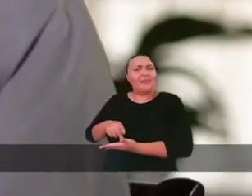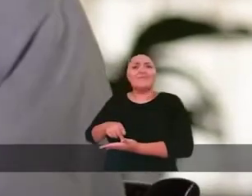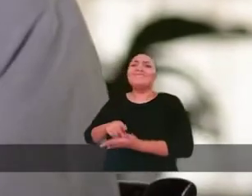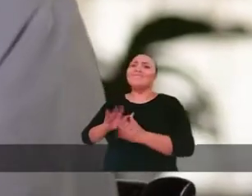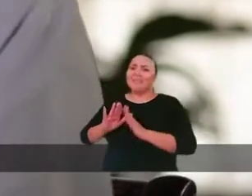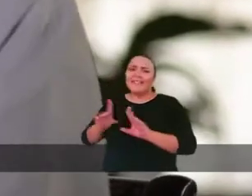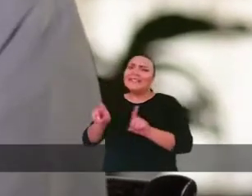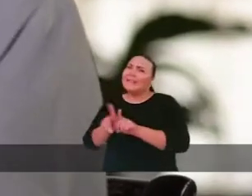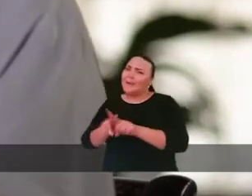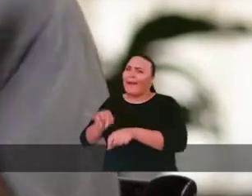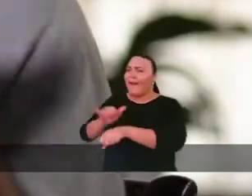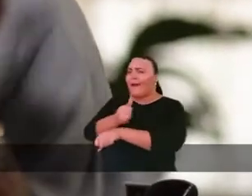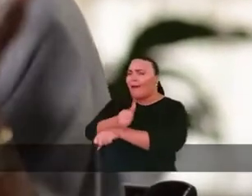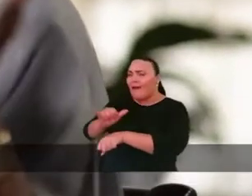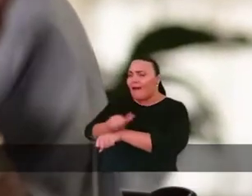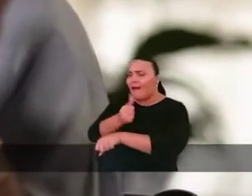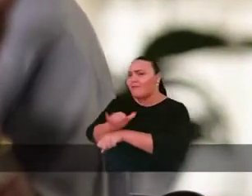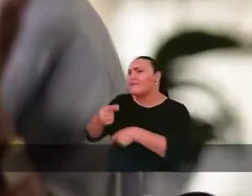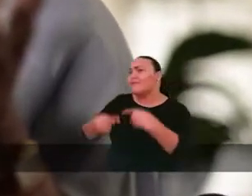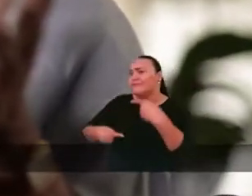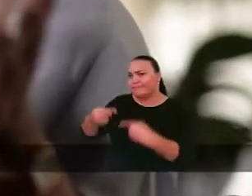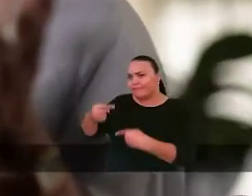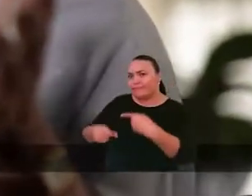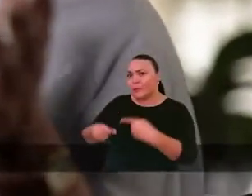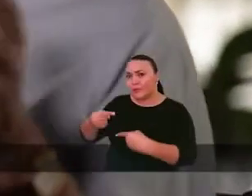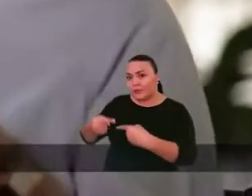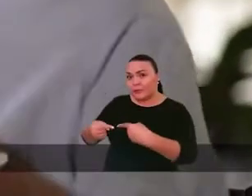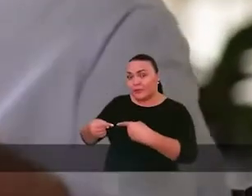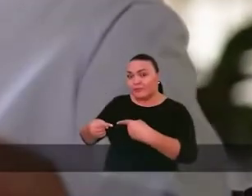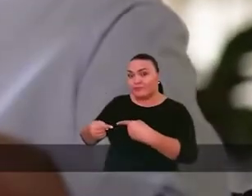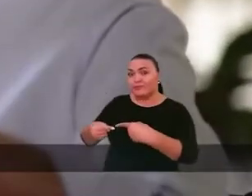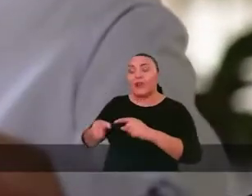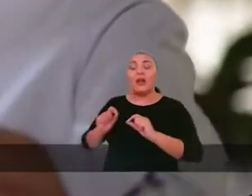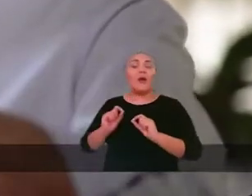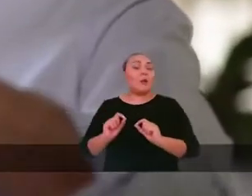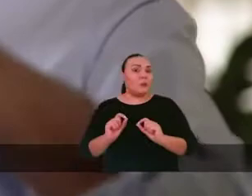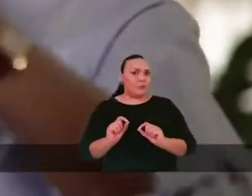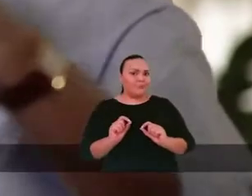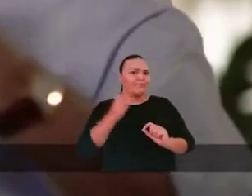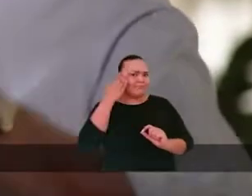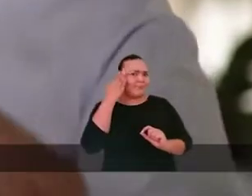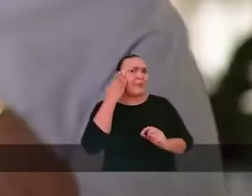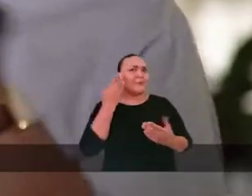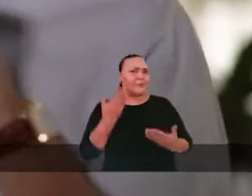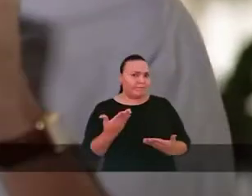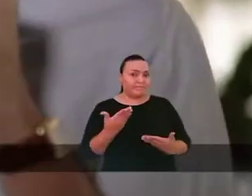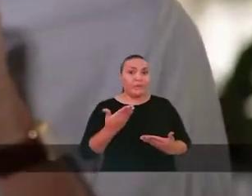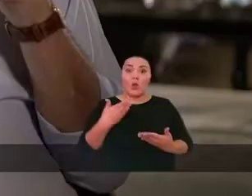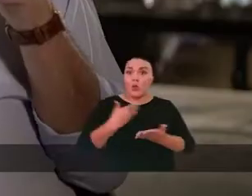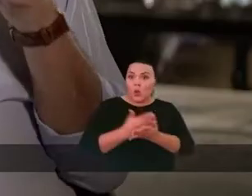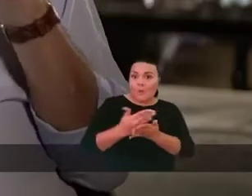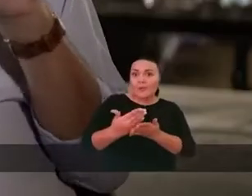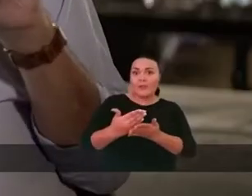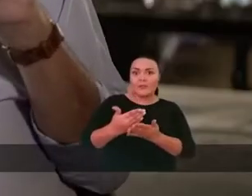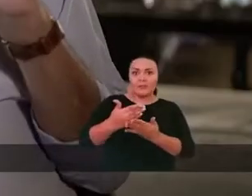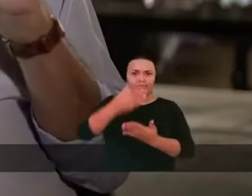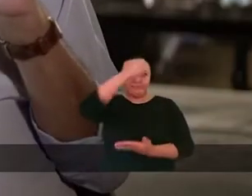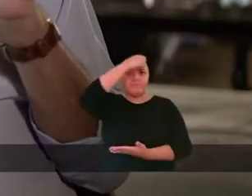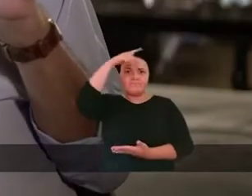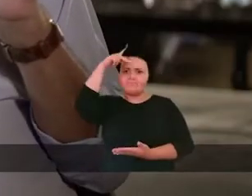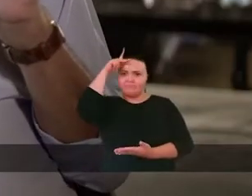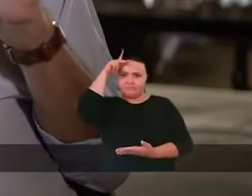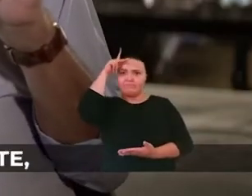ferramenta política para outros. Onde é que eram feitas políticas? Vocês teram ideia? Quando eu entrei na